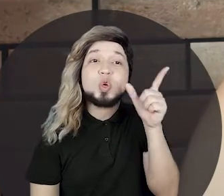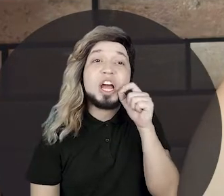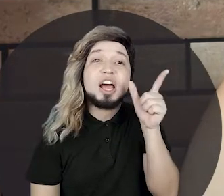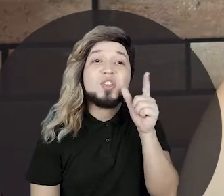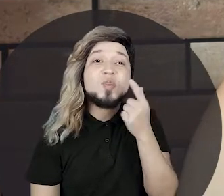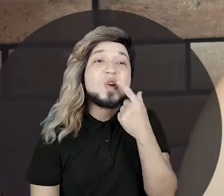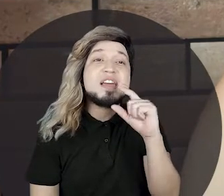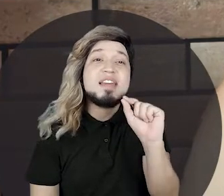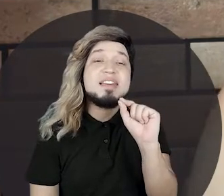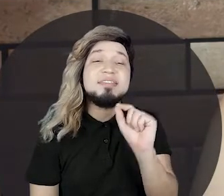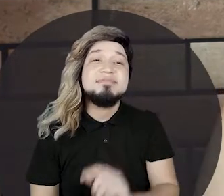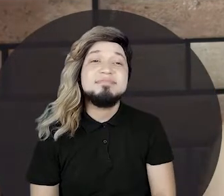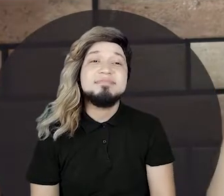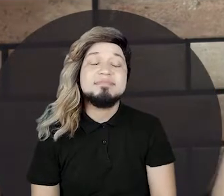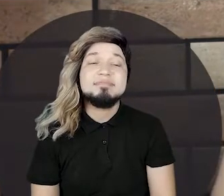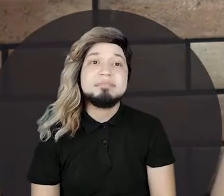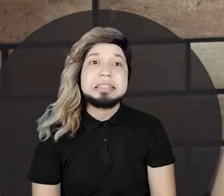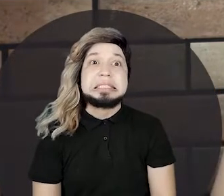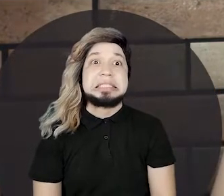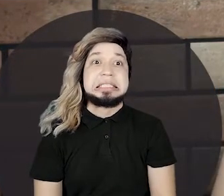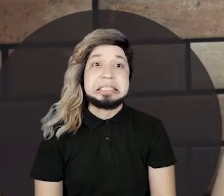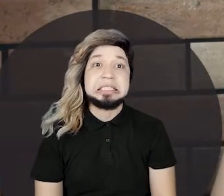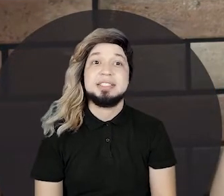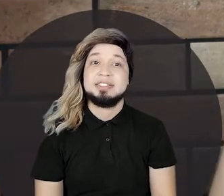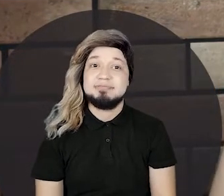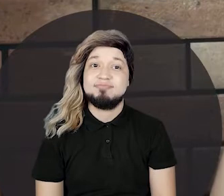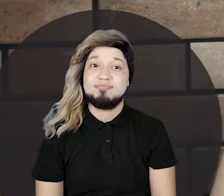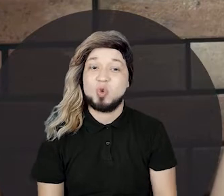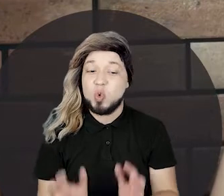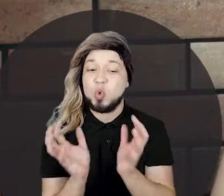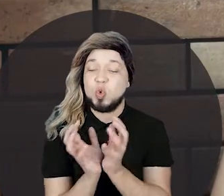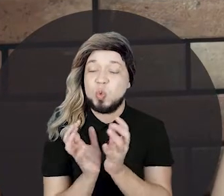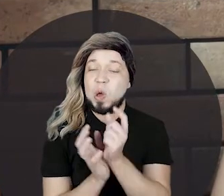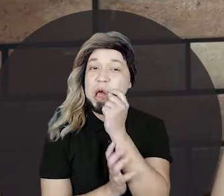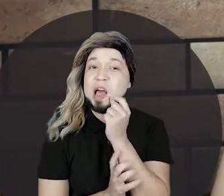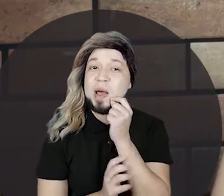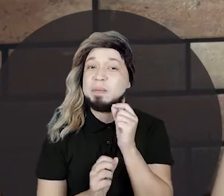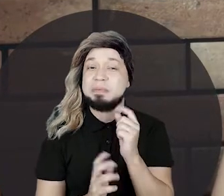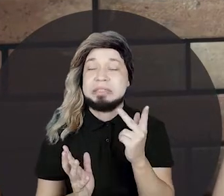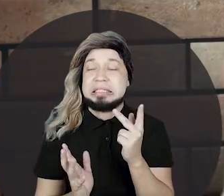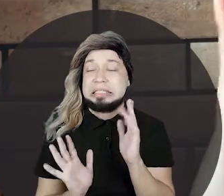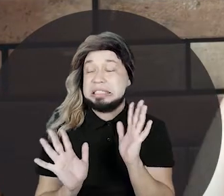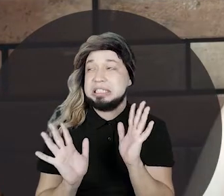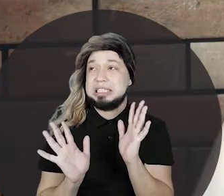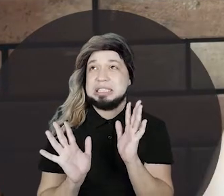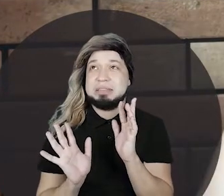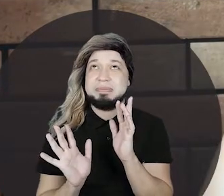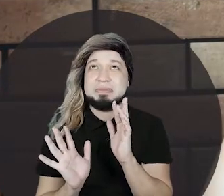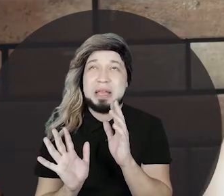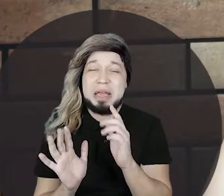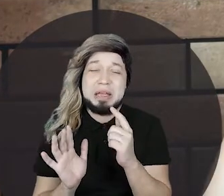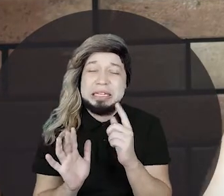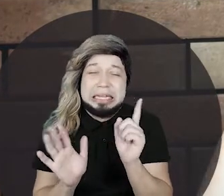Xaninho? Ixi, nessa hora, os ratos desconversaram. Um disse, não, eu estou com